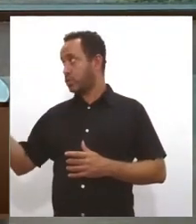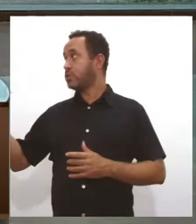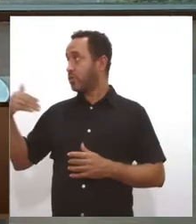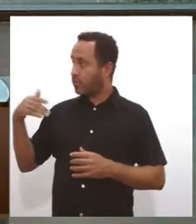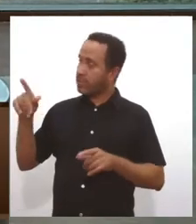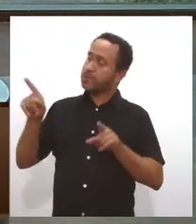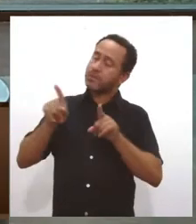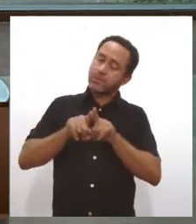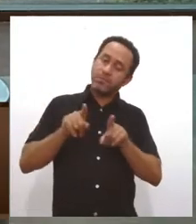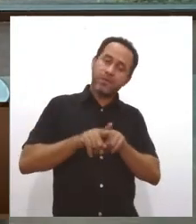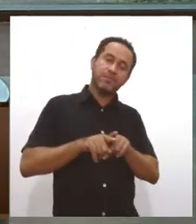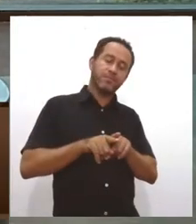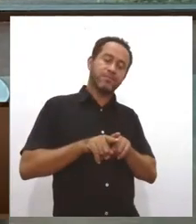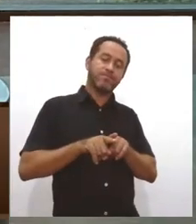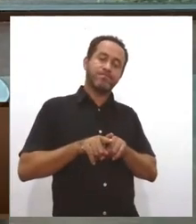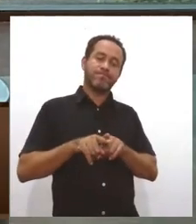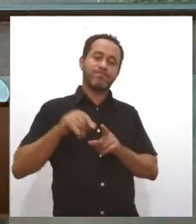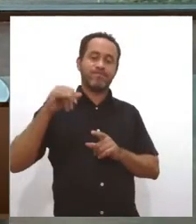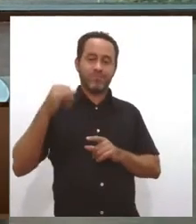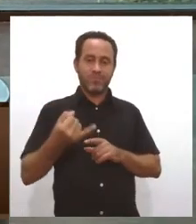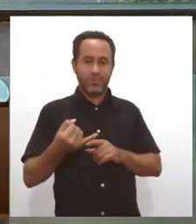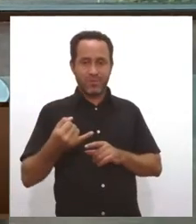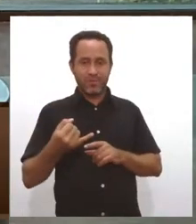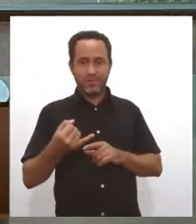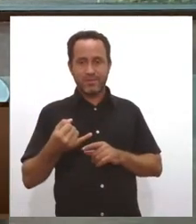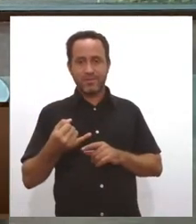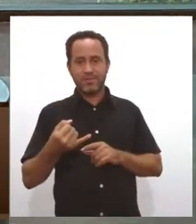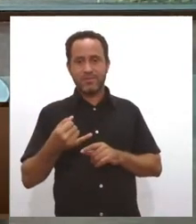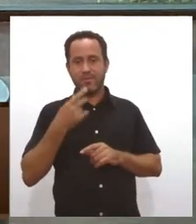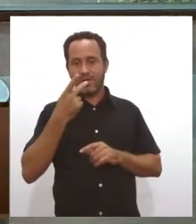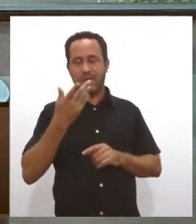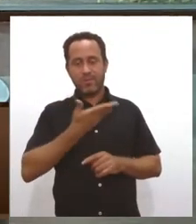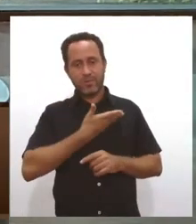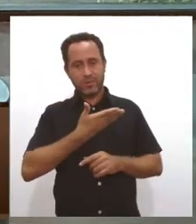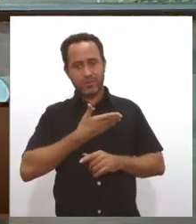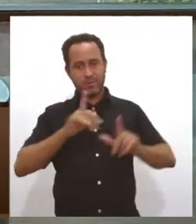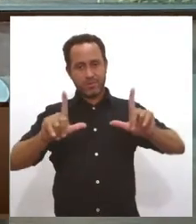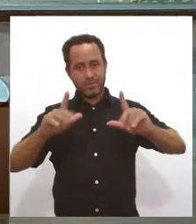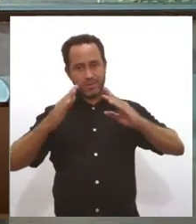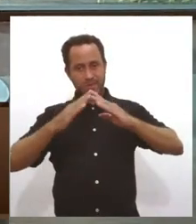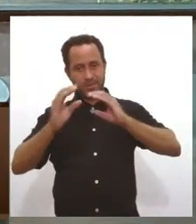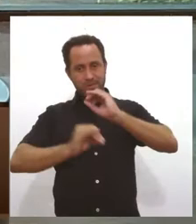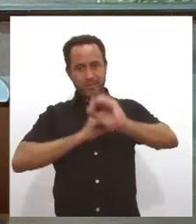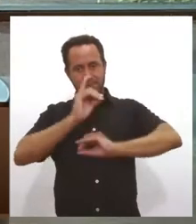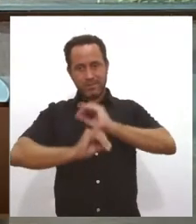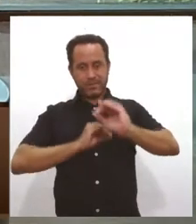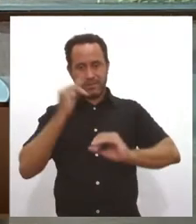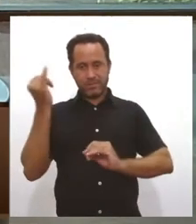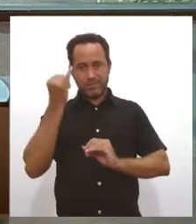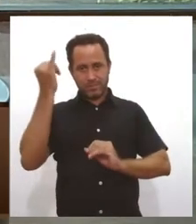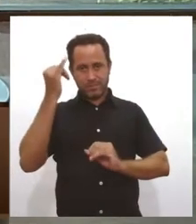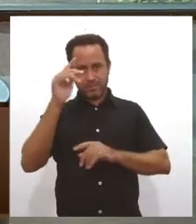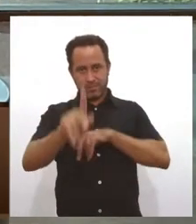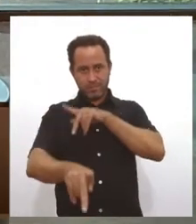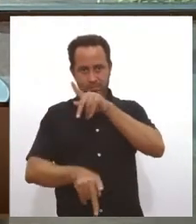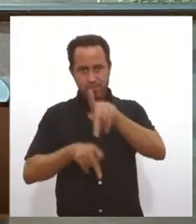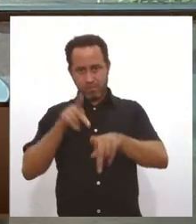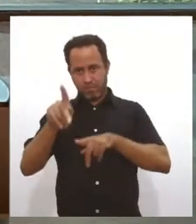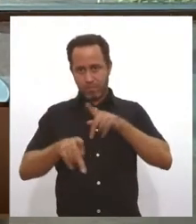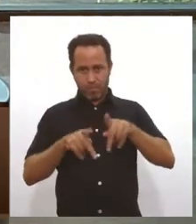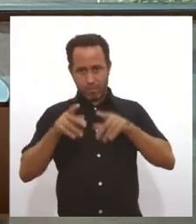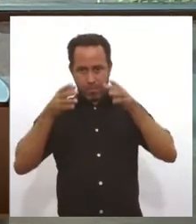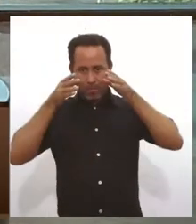também. E aproveita para falar com os nossos telespectadores internautas sobre a importância da população estar atenta